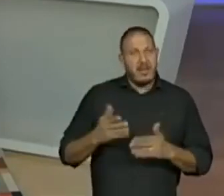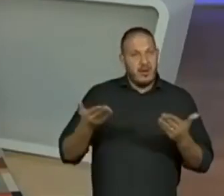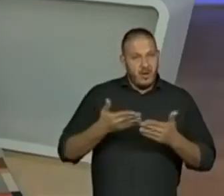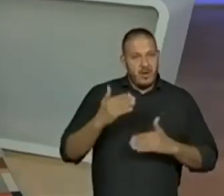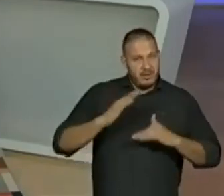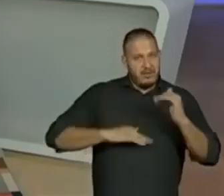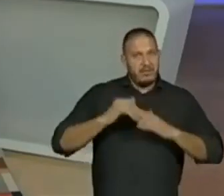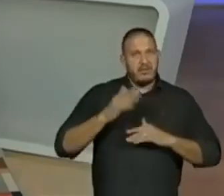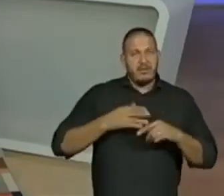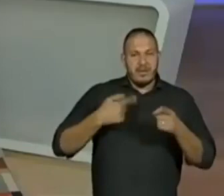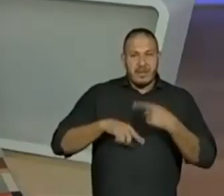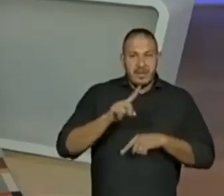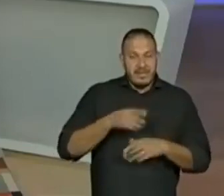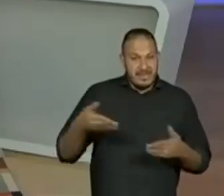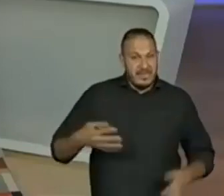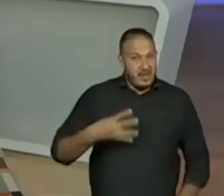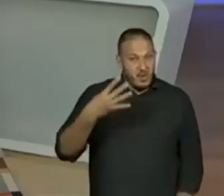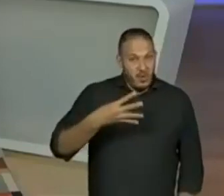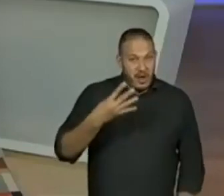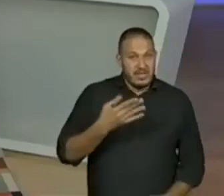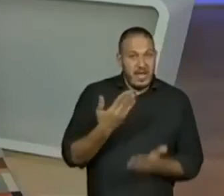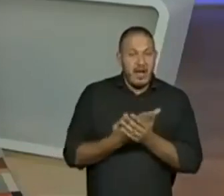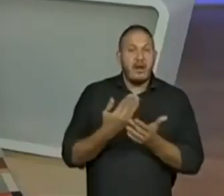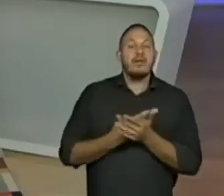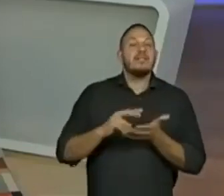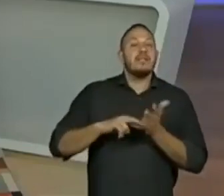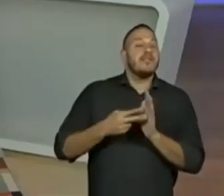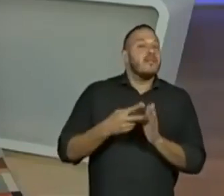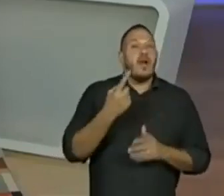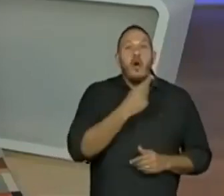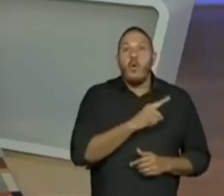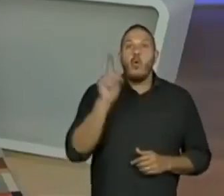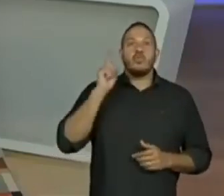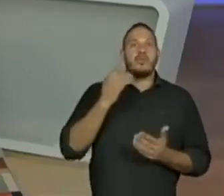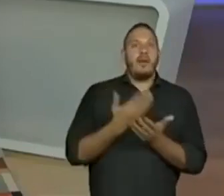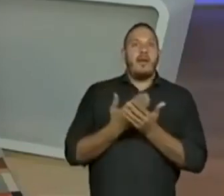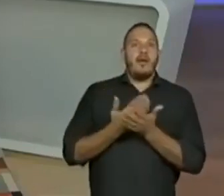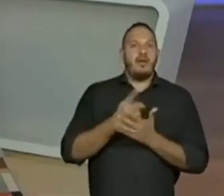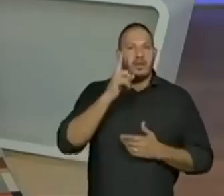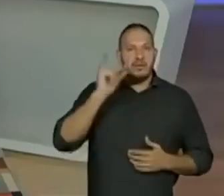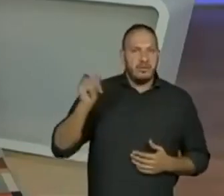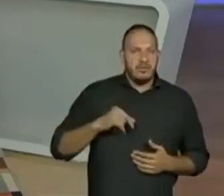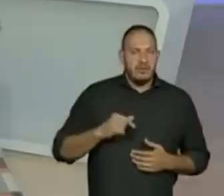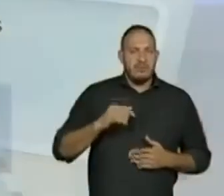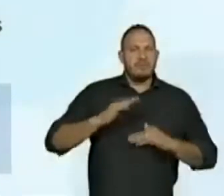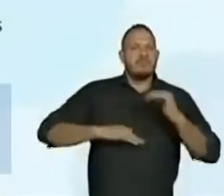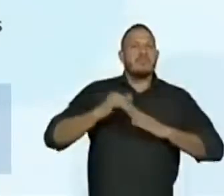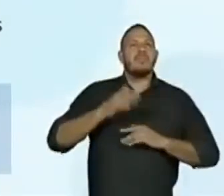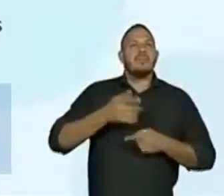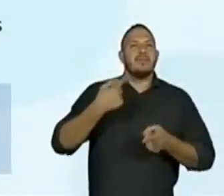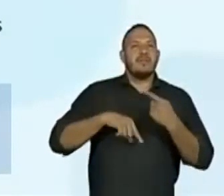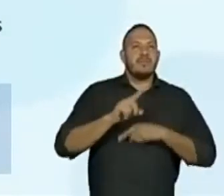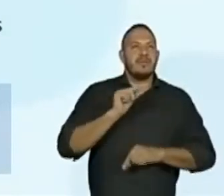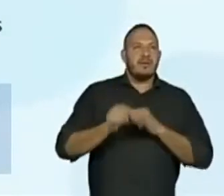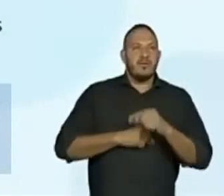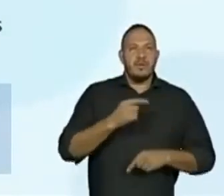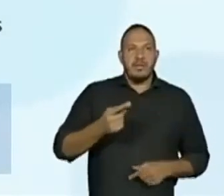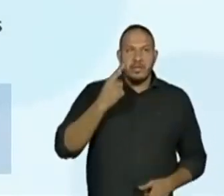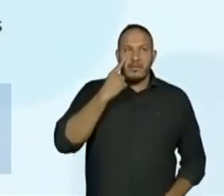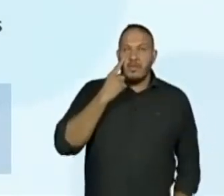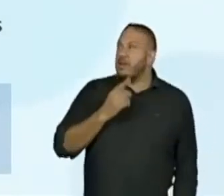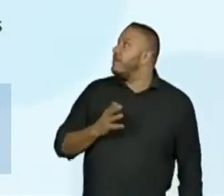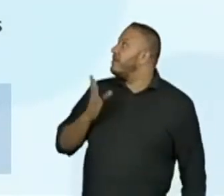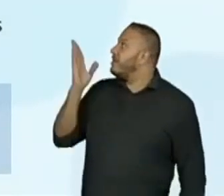é a nossa quarta aula, ou seja, a última do dia. E as habilidades são as seguintes. Dá uma olhadinha.